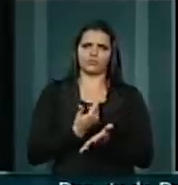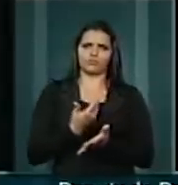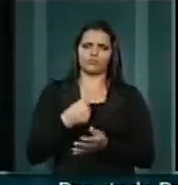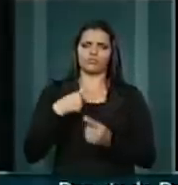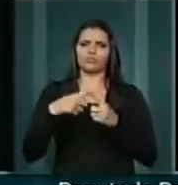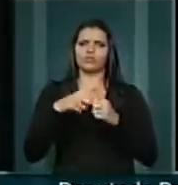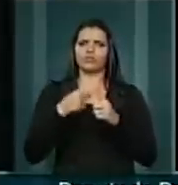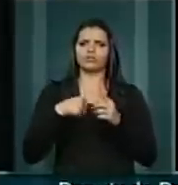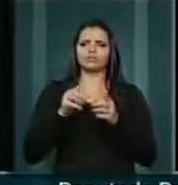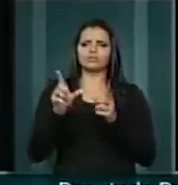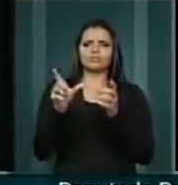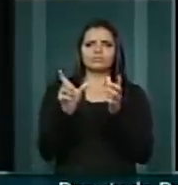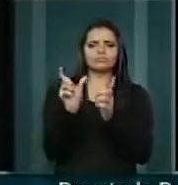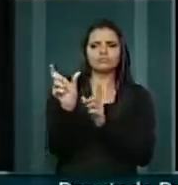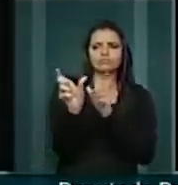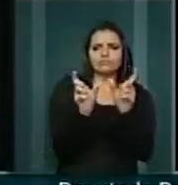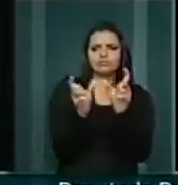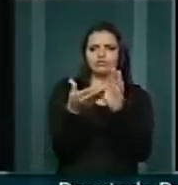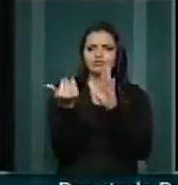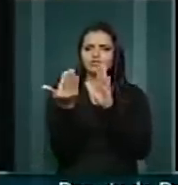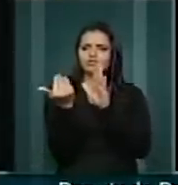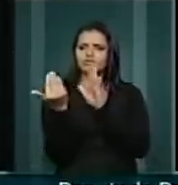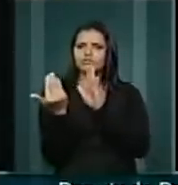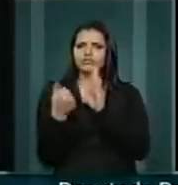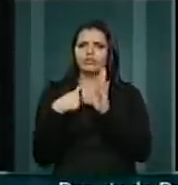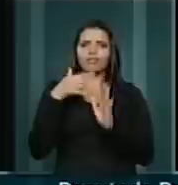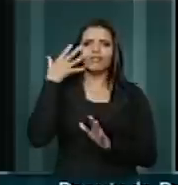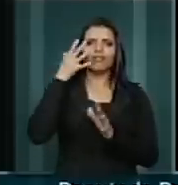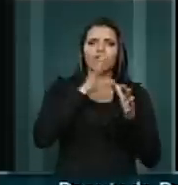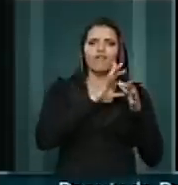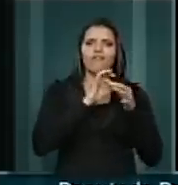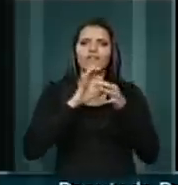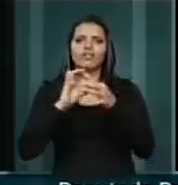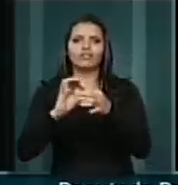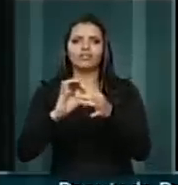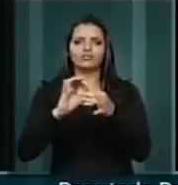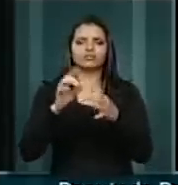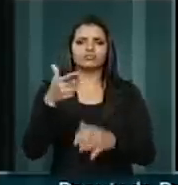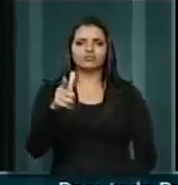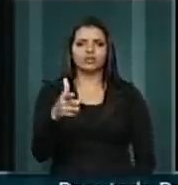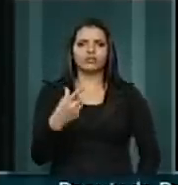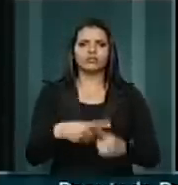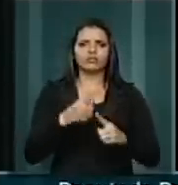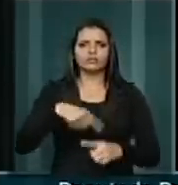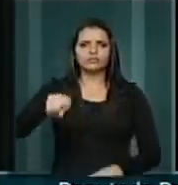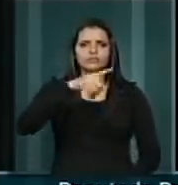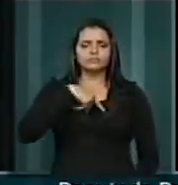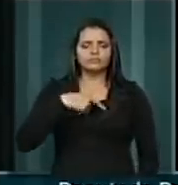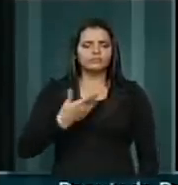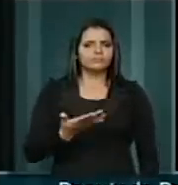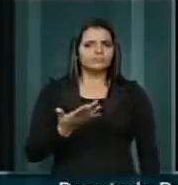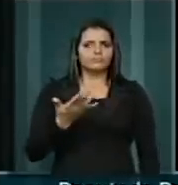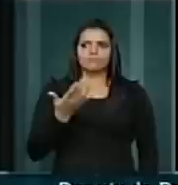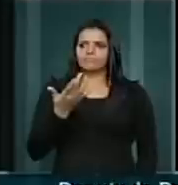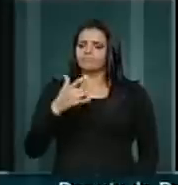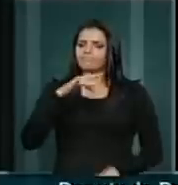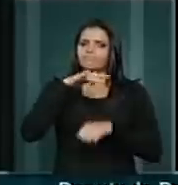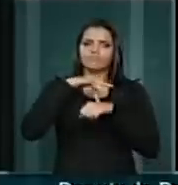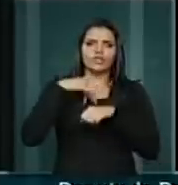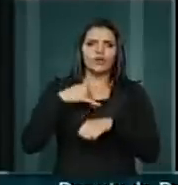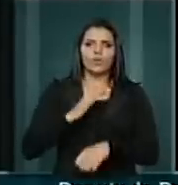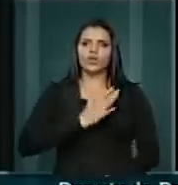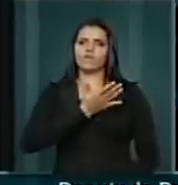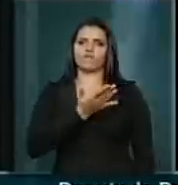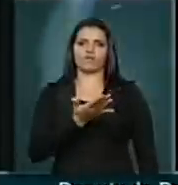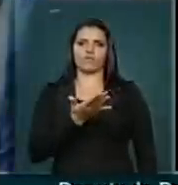retirado frases do seu contexto para que tivesse uma reação tão dura em relação